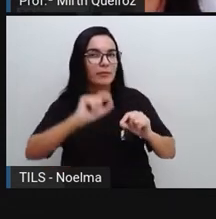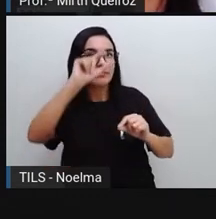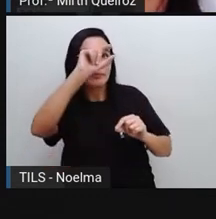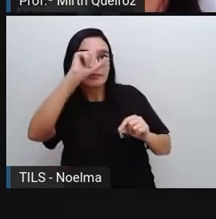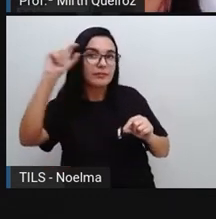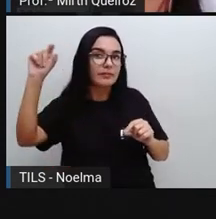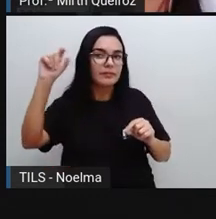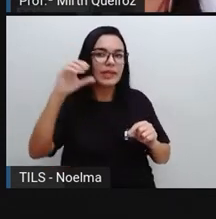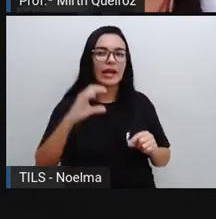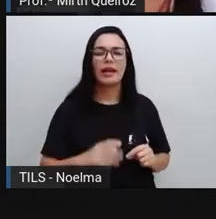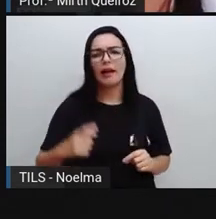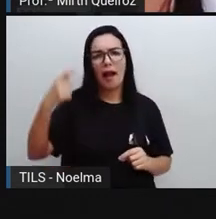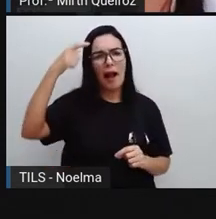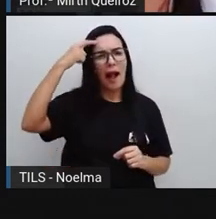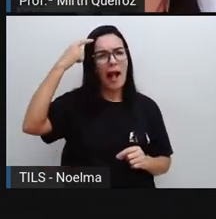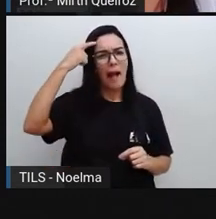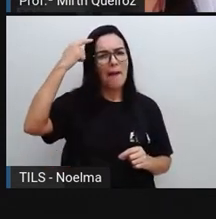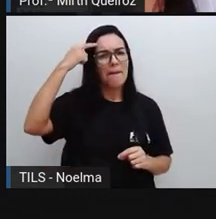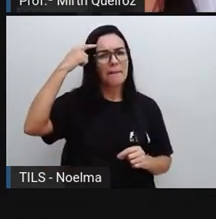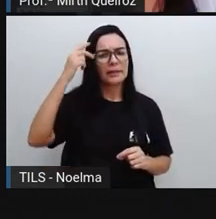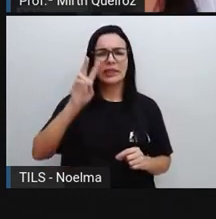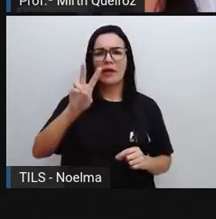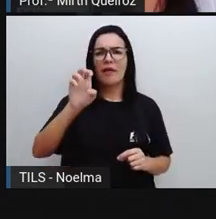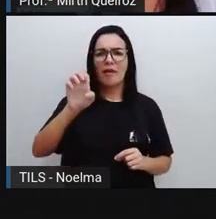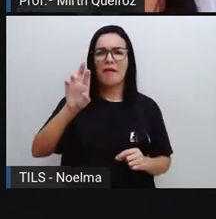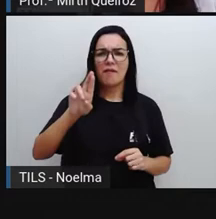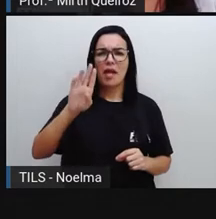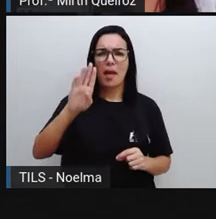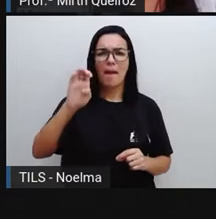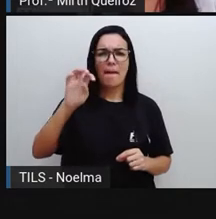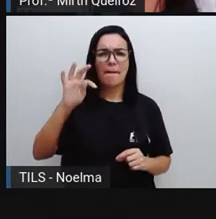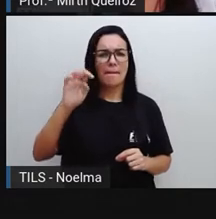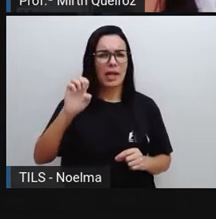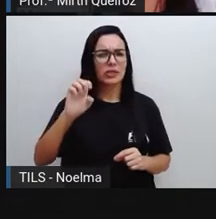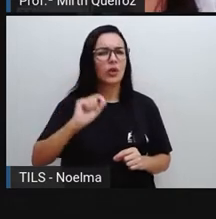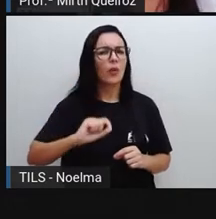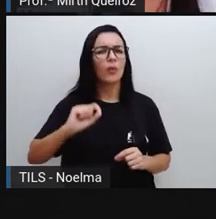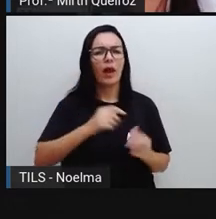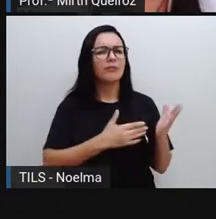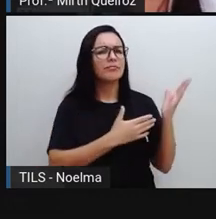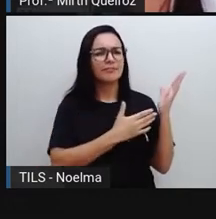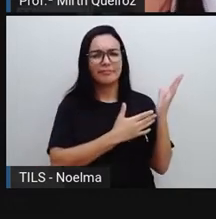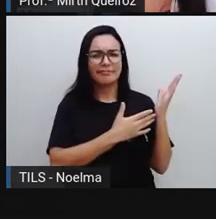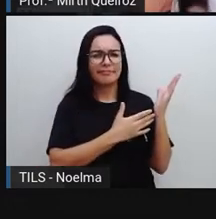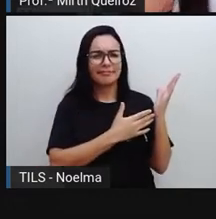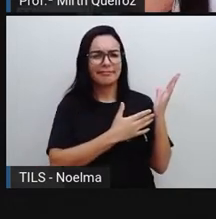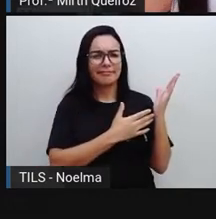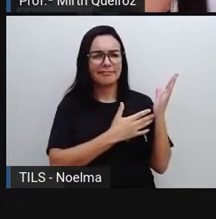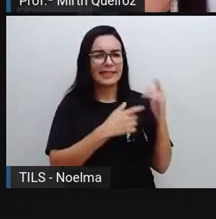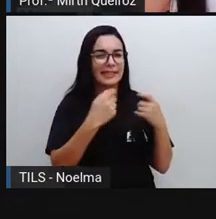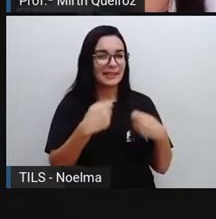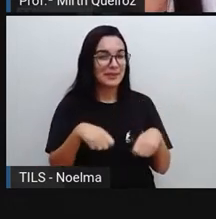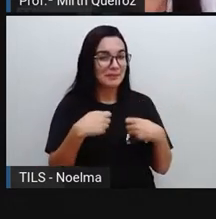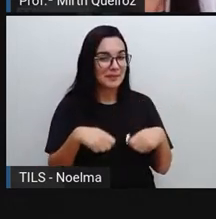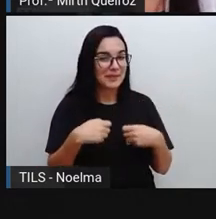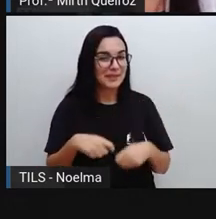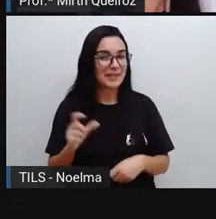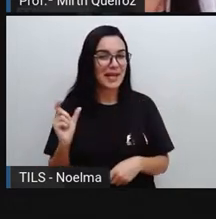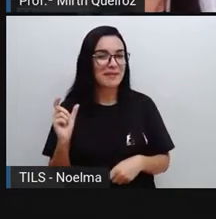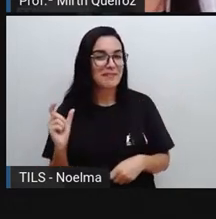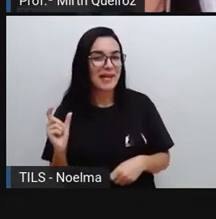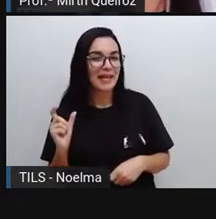verbete. O que seria para essa entrada, essa cabeça aí do verbete? A palavra que a gente está